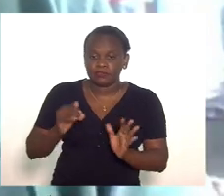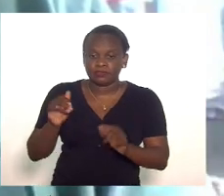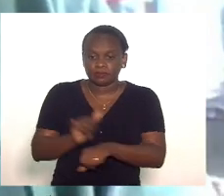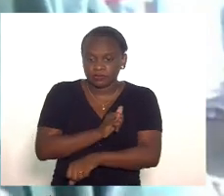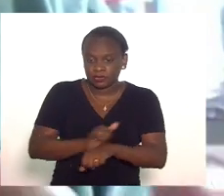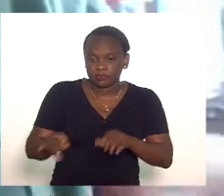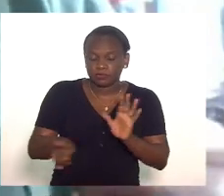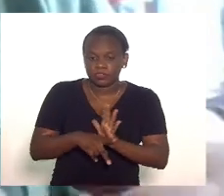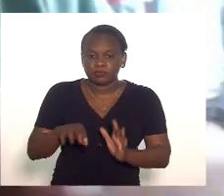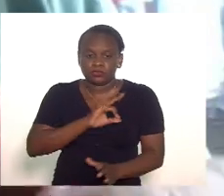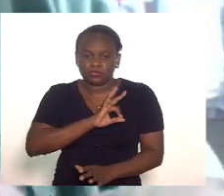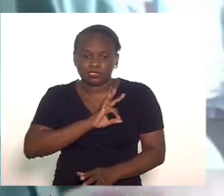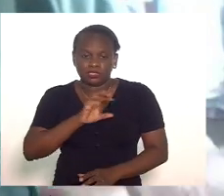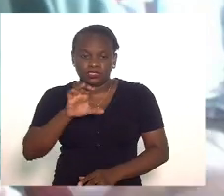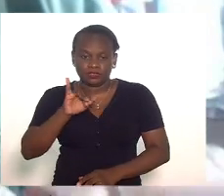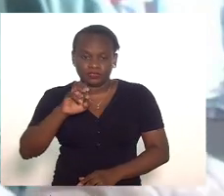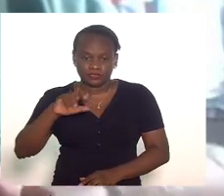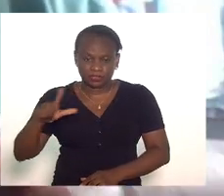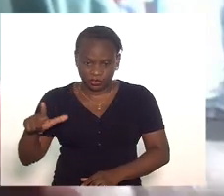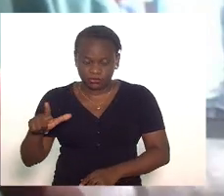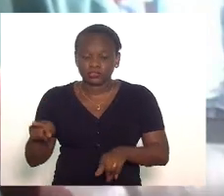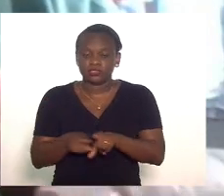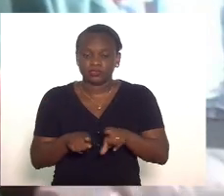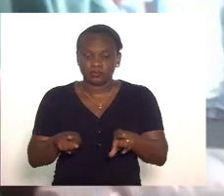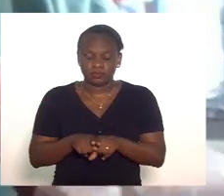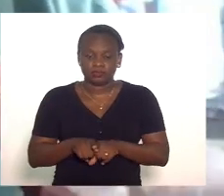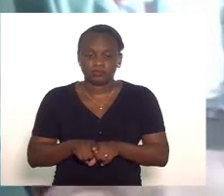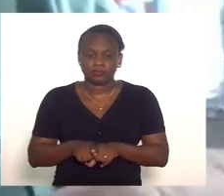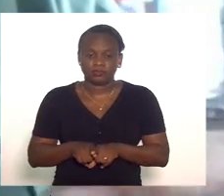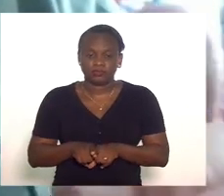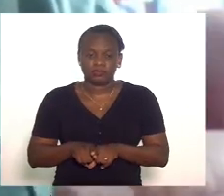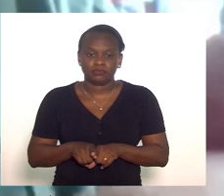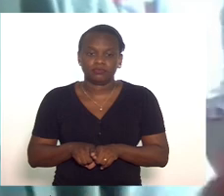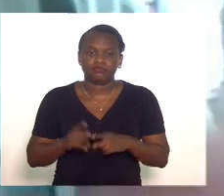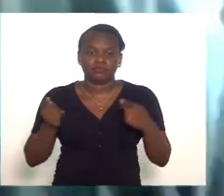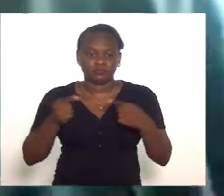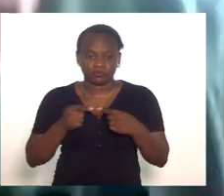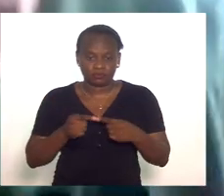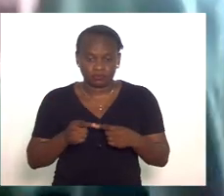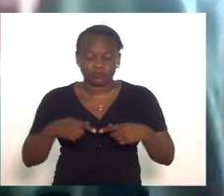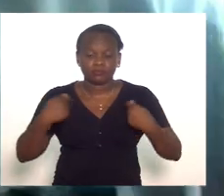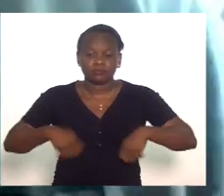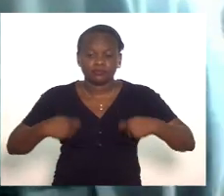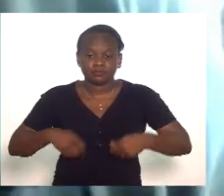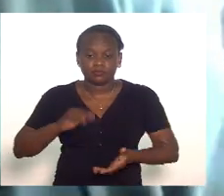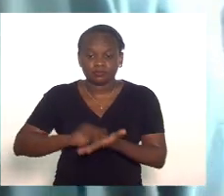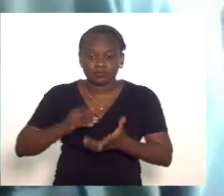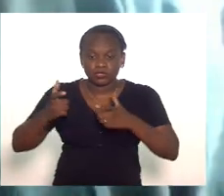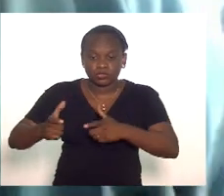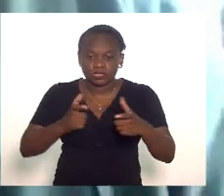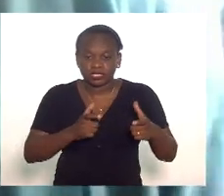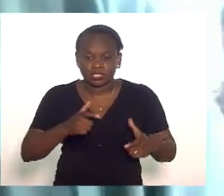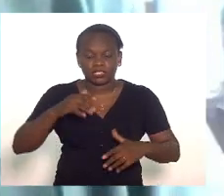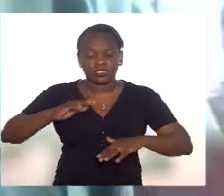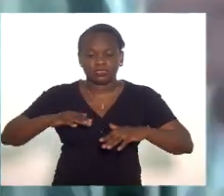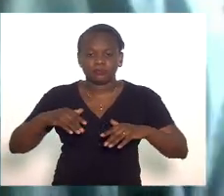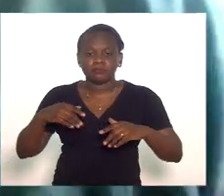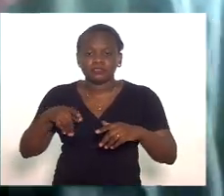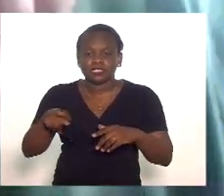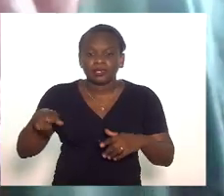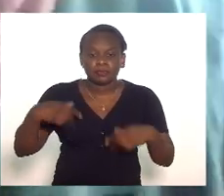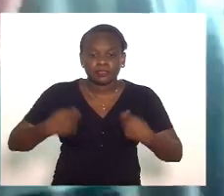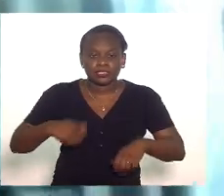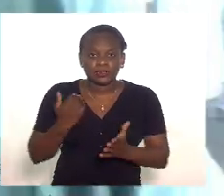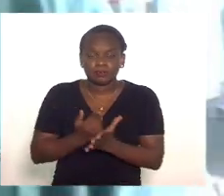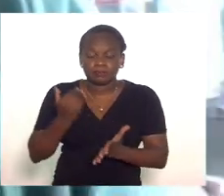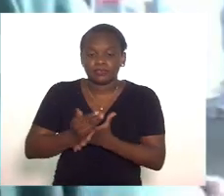de polícia civil e também de acordo com as demandas regionais ou seja quais são as regiões que tem